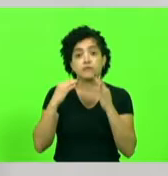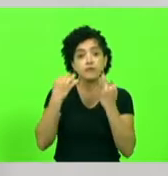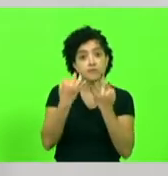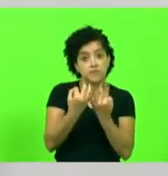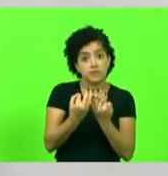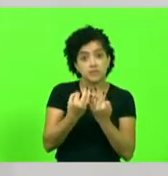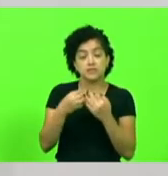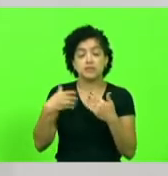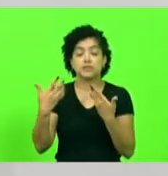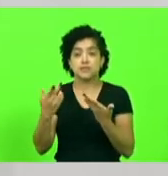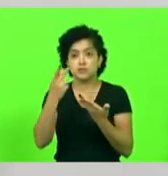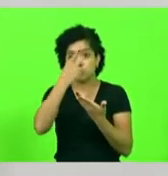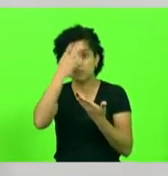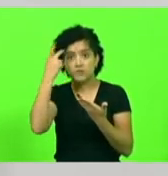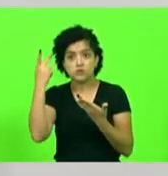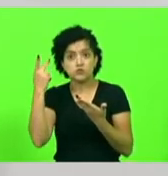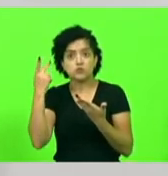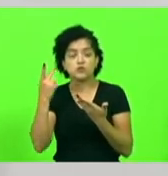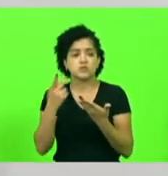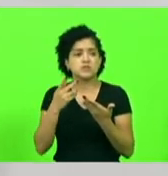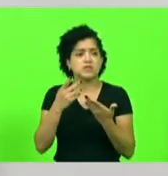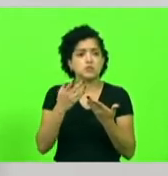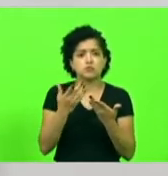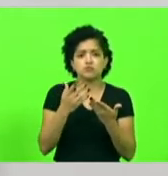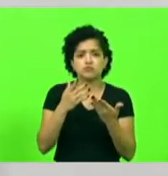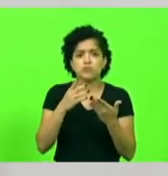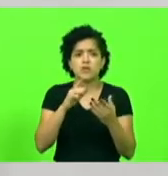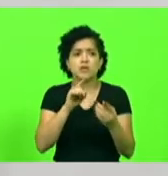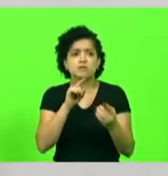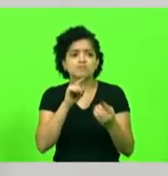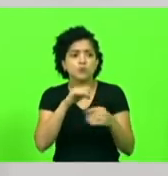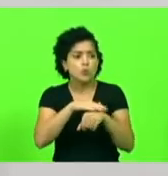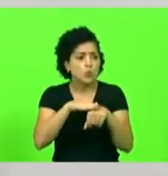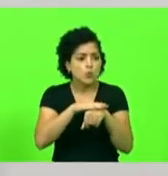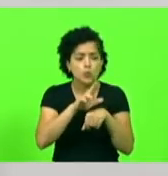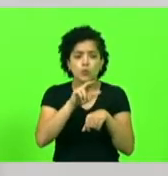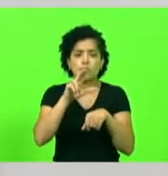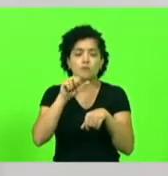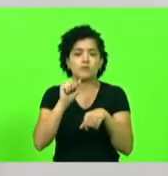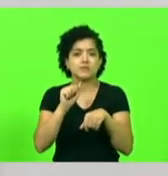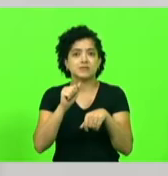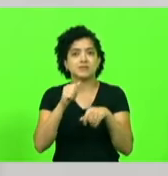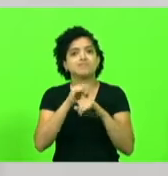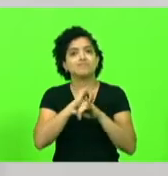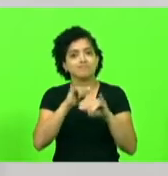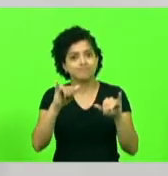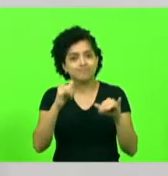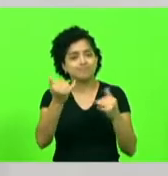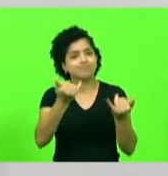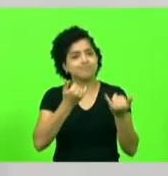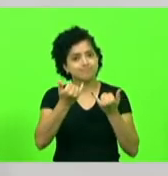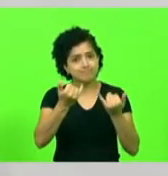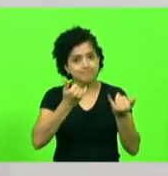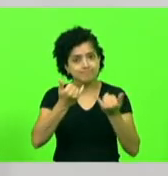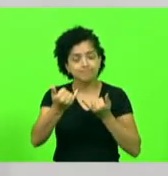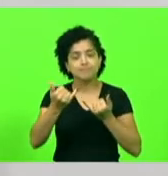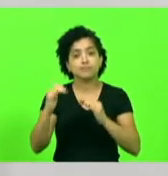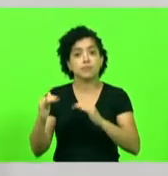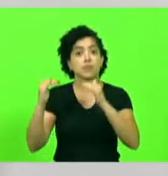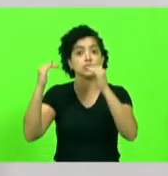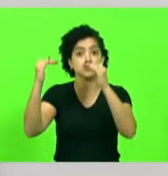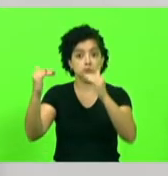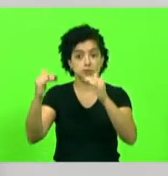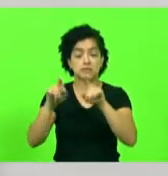falando de pessoas que eu nunca falei e me mandaram mensagens, estou falando de várias autoridades, estou